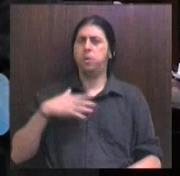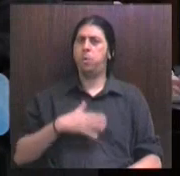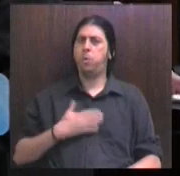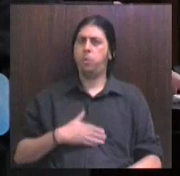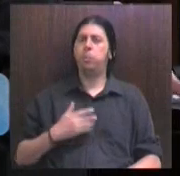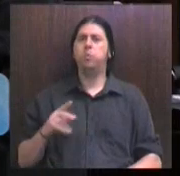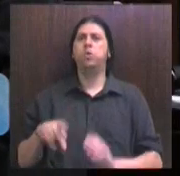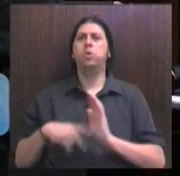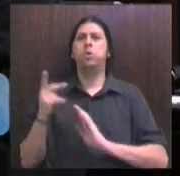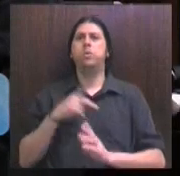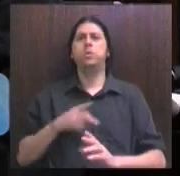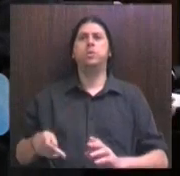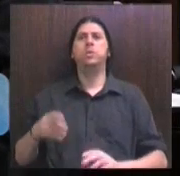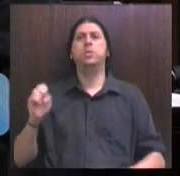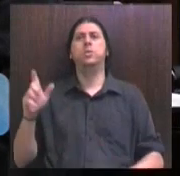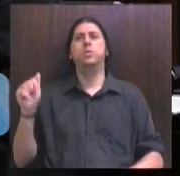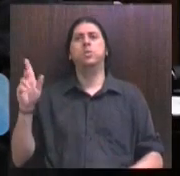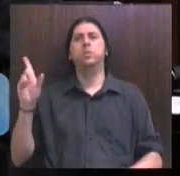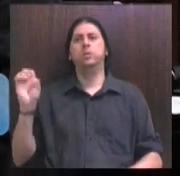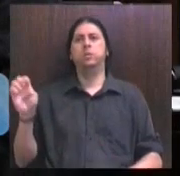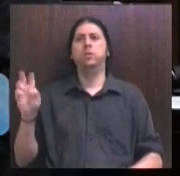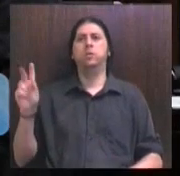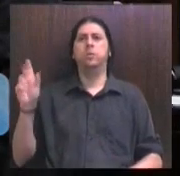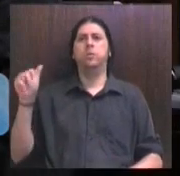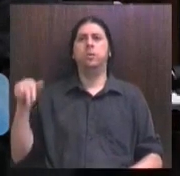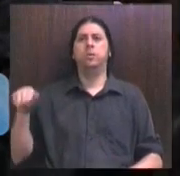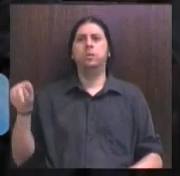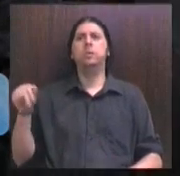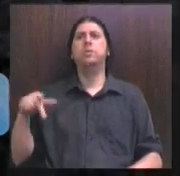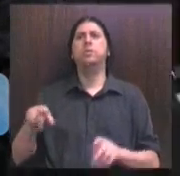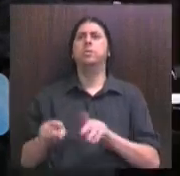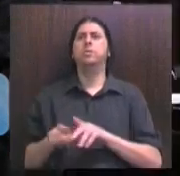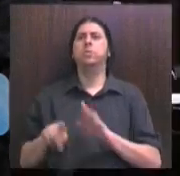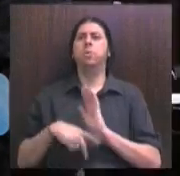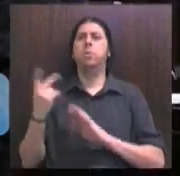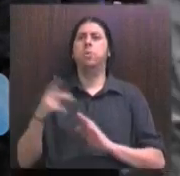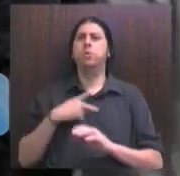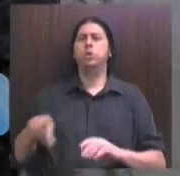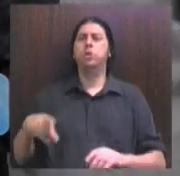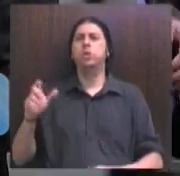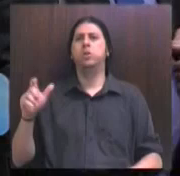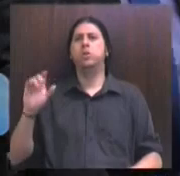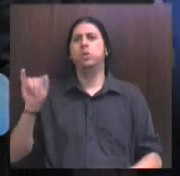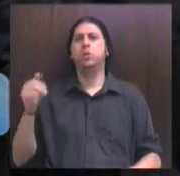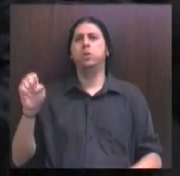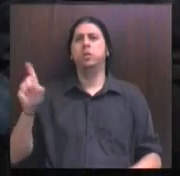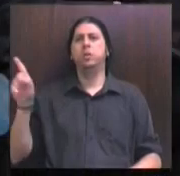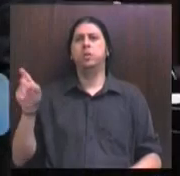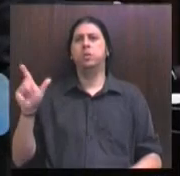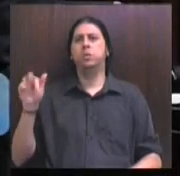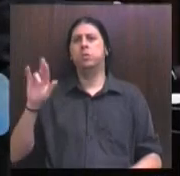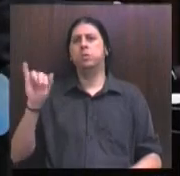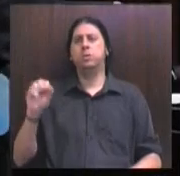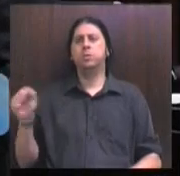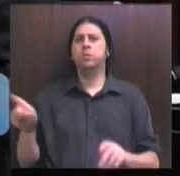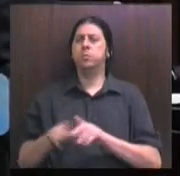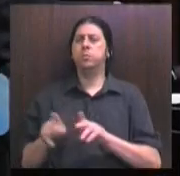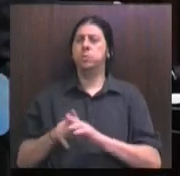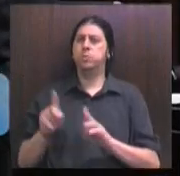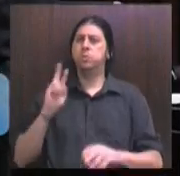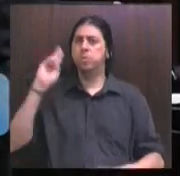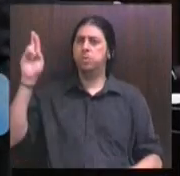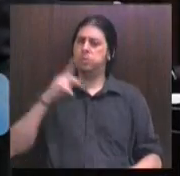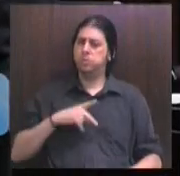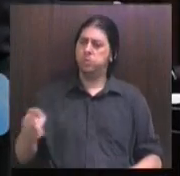CENG Alexandre Volman, também vice-presidente José Luiz Azambuja, senhor presidente em